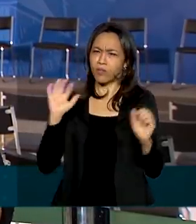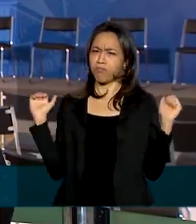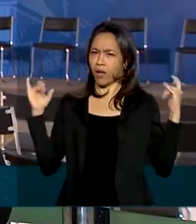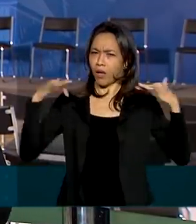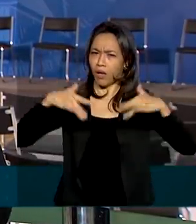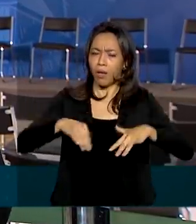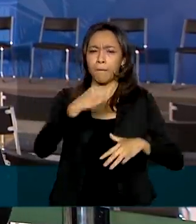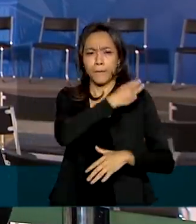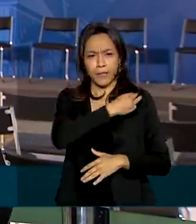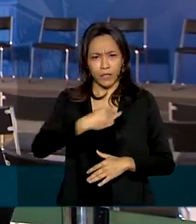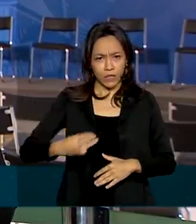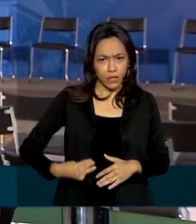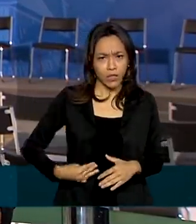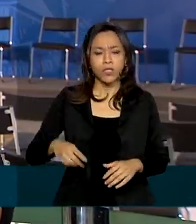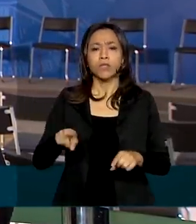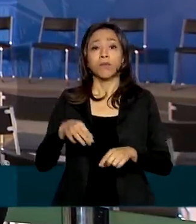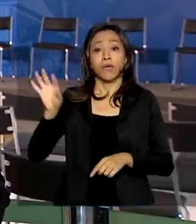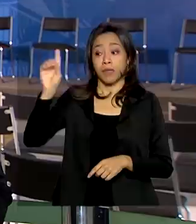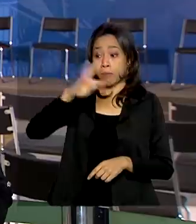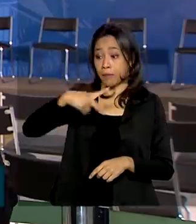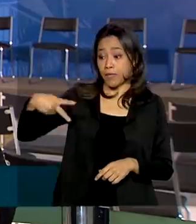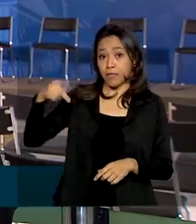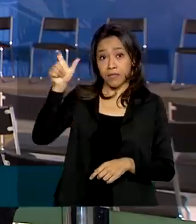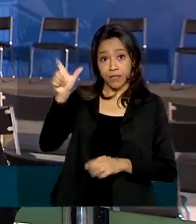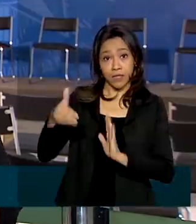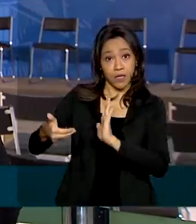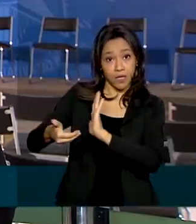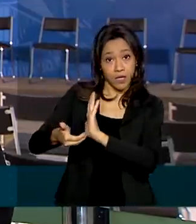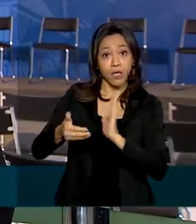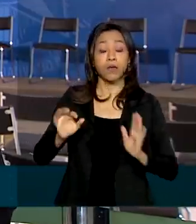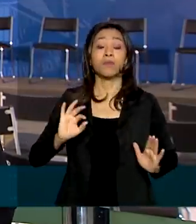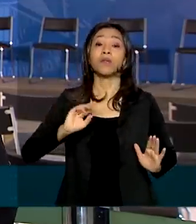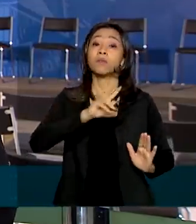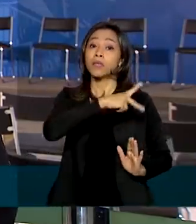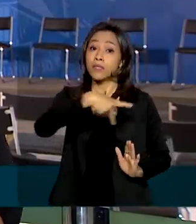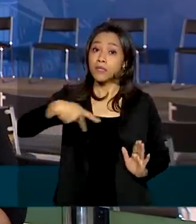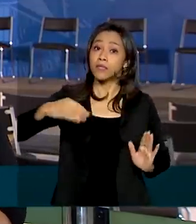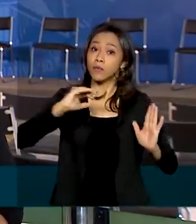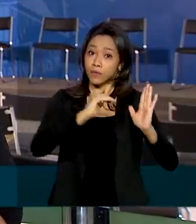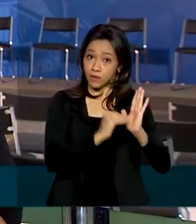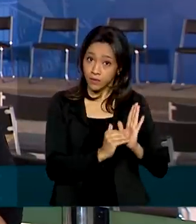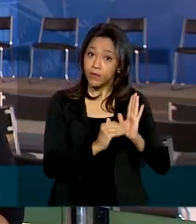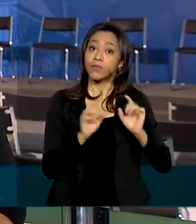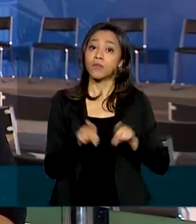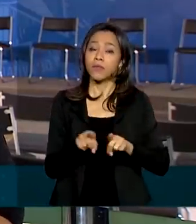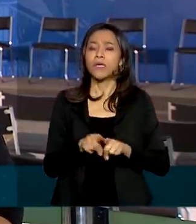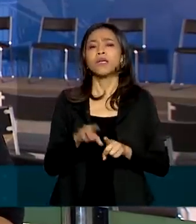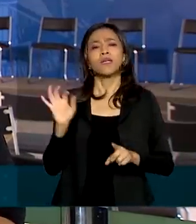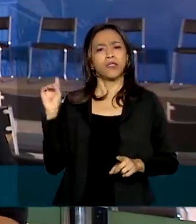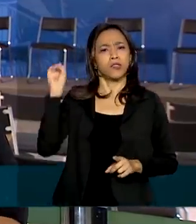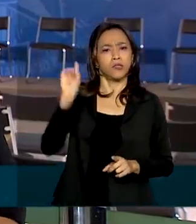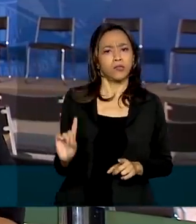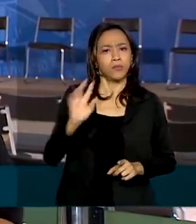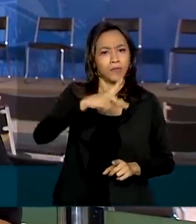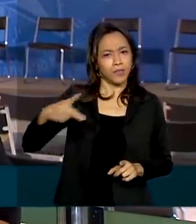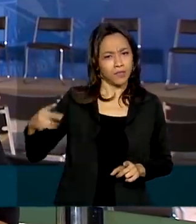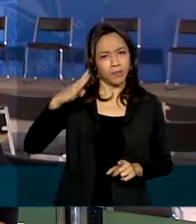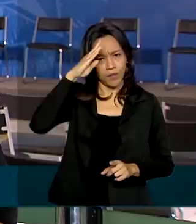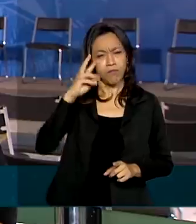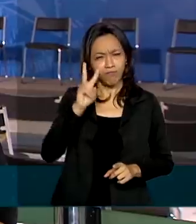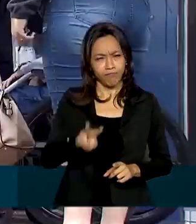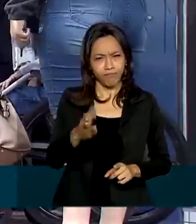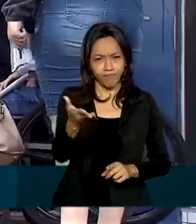ministros e também dos presidentes da Câmara, Rodrigo Maia, do Senado, Davi Alcolumbre e também o presidente Jair Bolsonaro. Vamos ver.